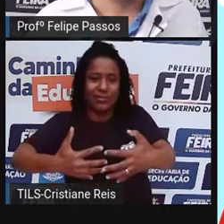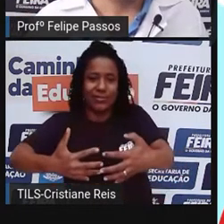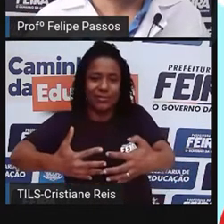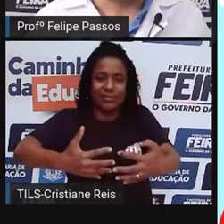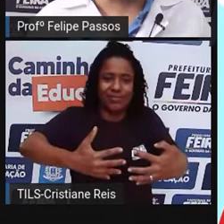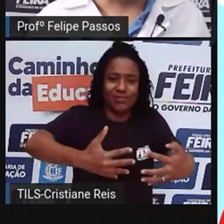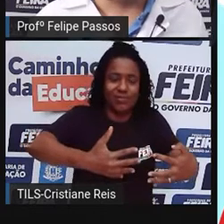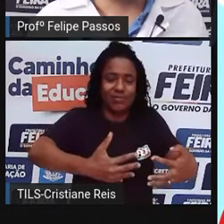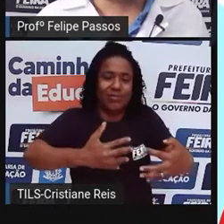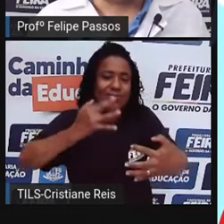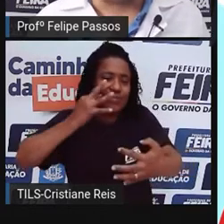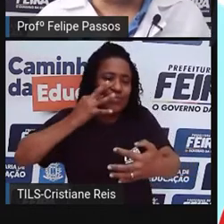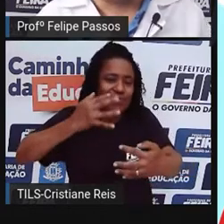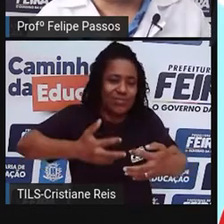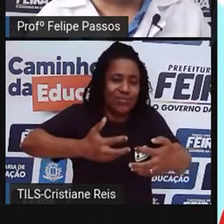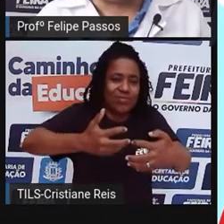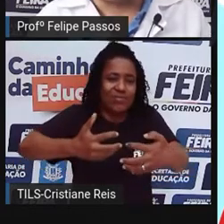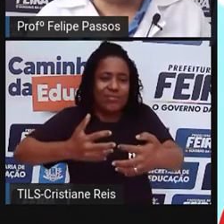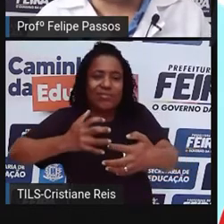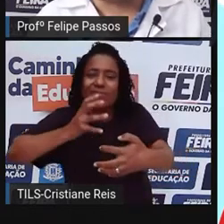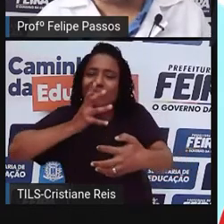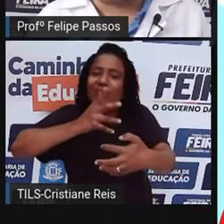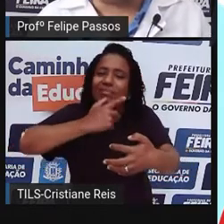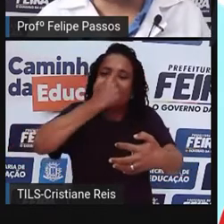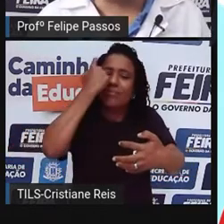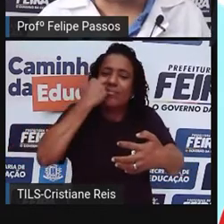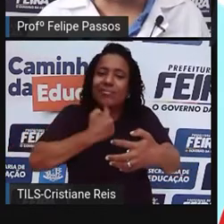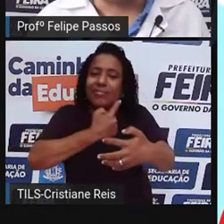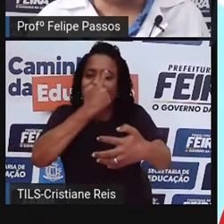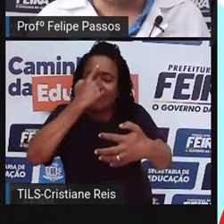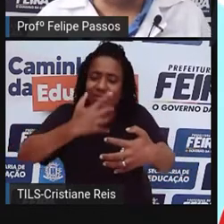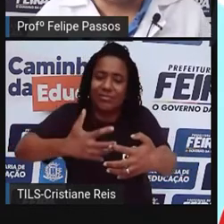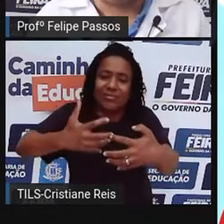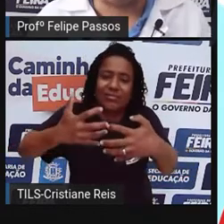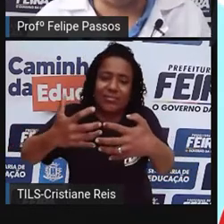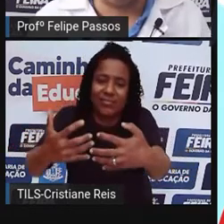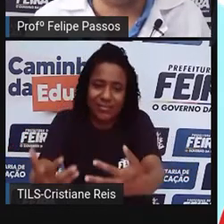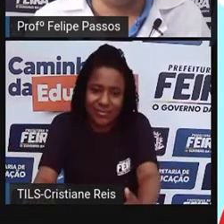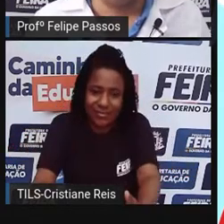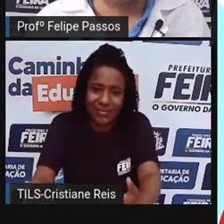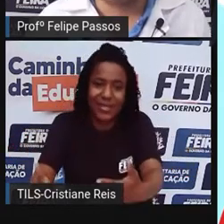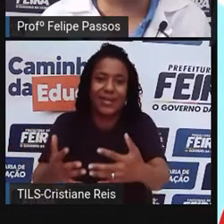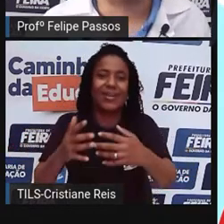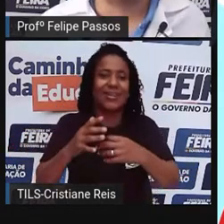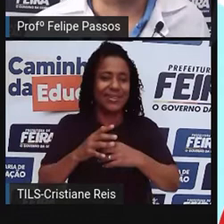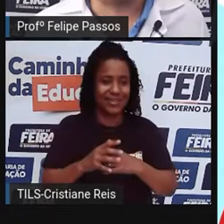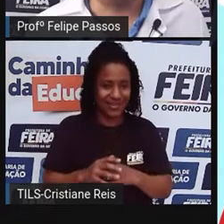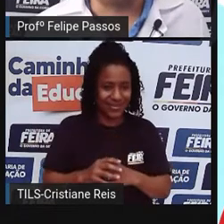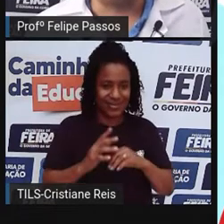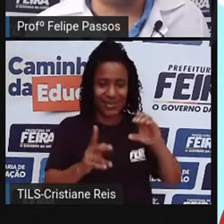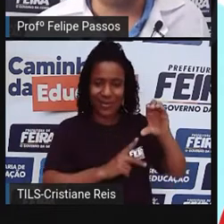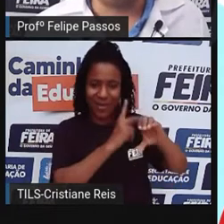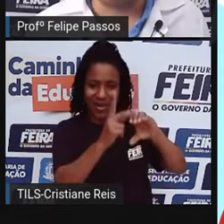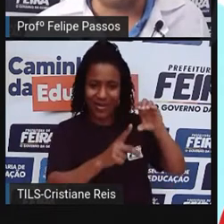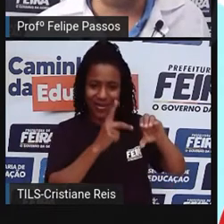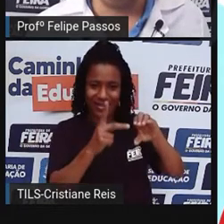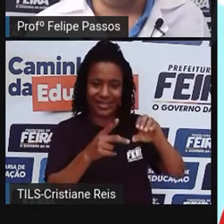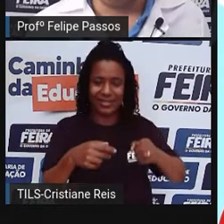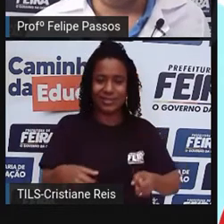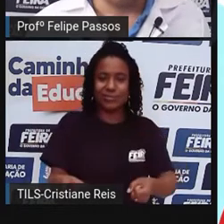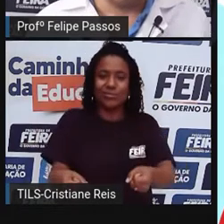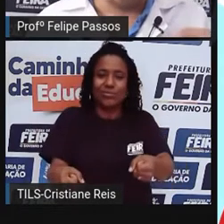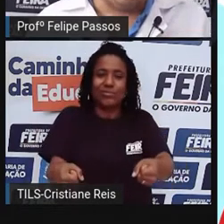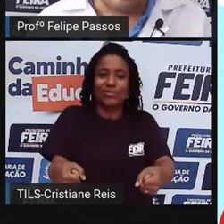morava, agora, de repente, se você tem algum objeto parecido com um carrinho de mão, que tem uma roda, você gasta 30 minutos, não verdade?